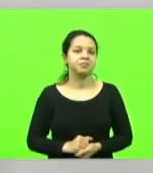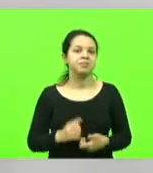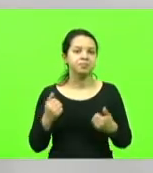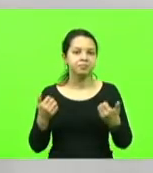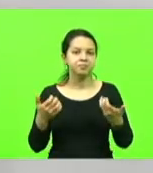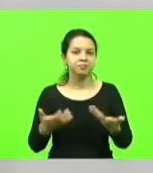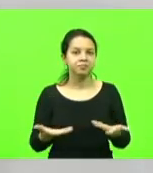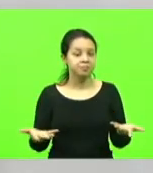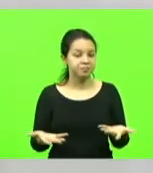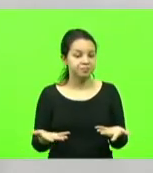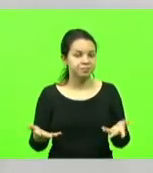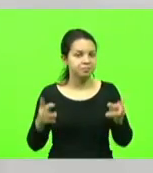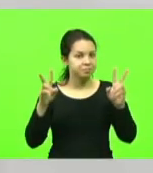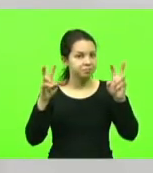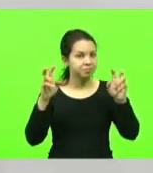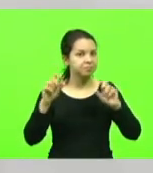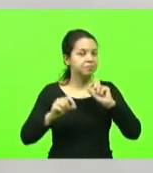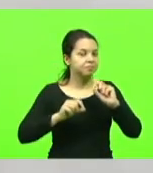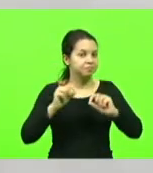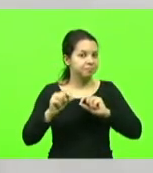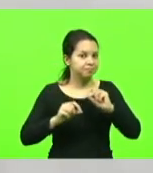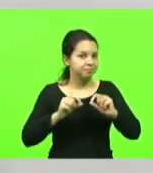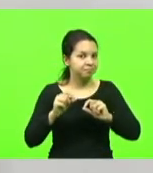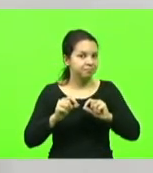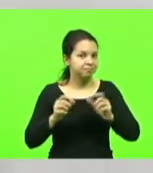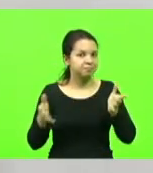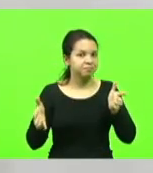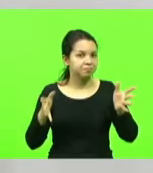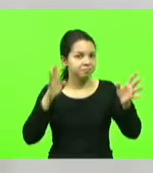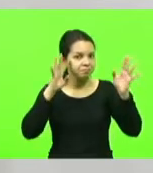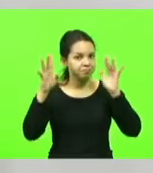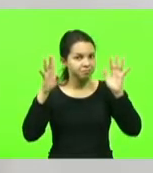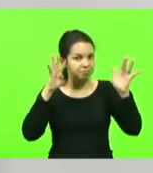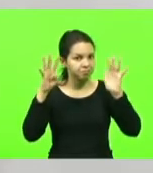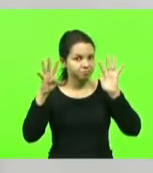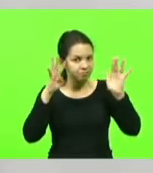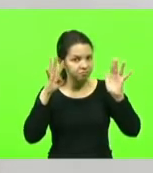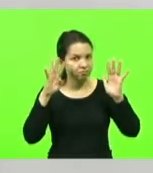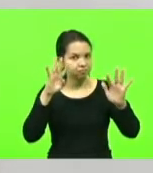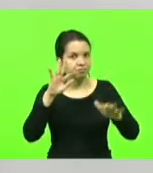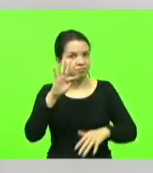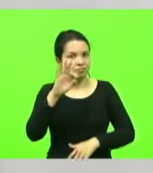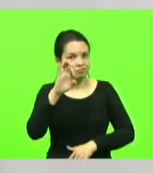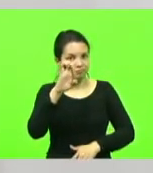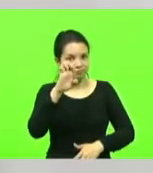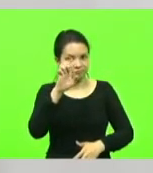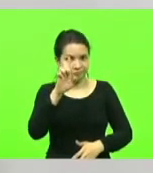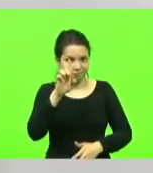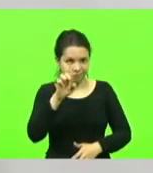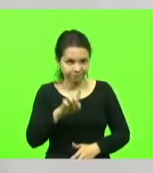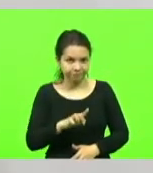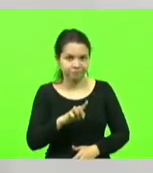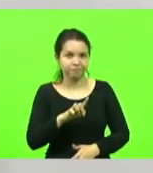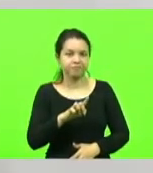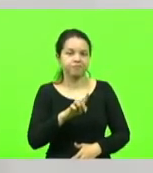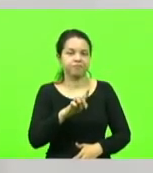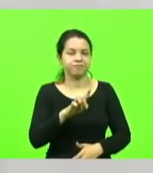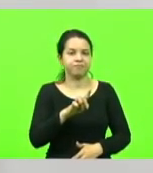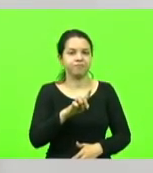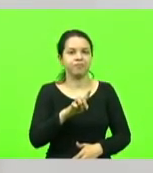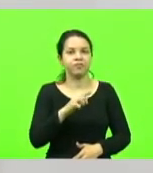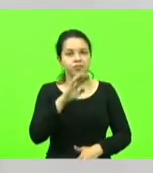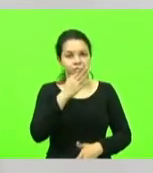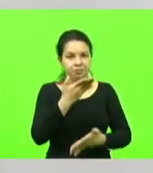trazer para essa tribuna um momento de reflexão e de fé que acredito que todos nós